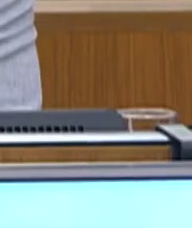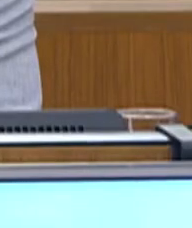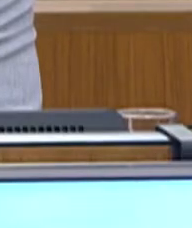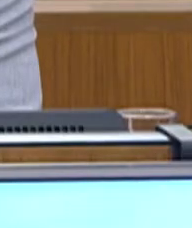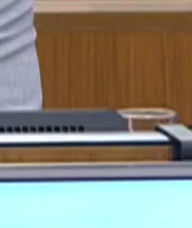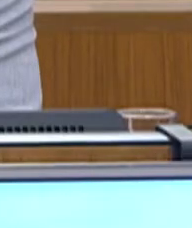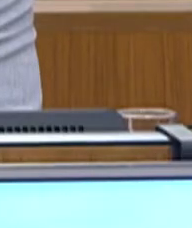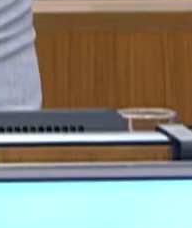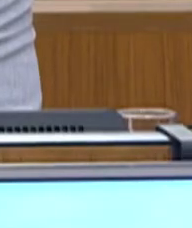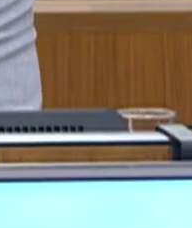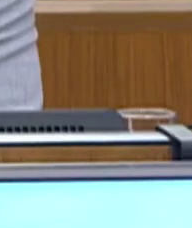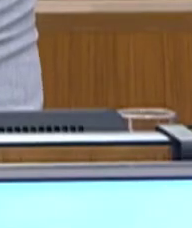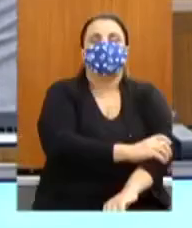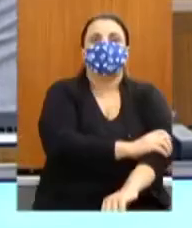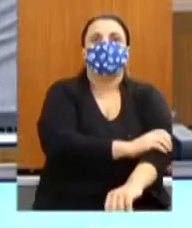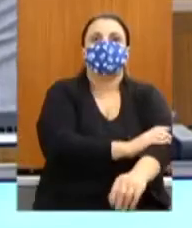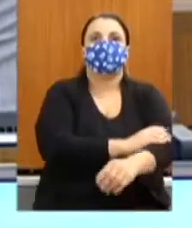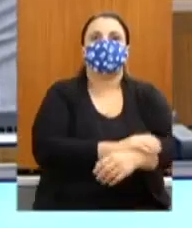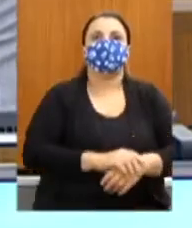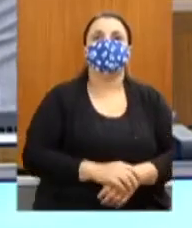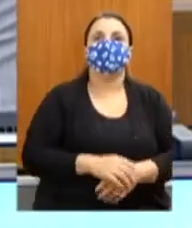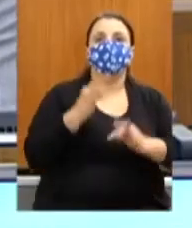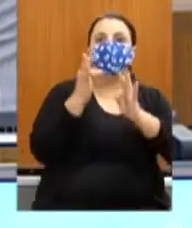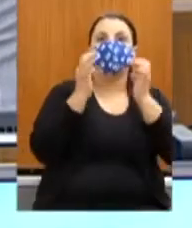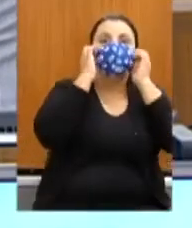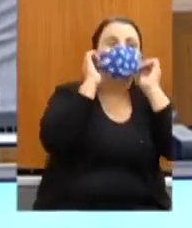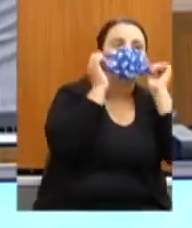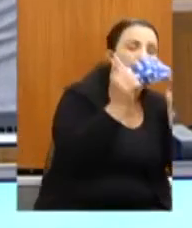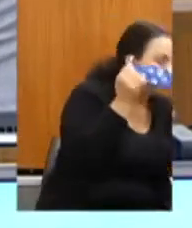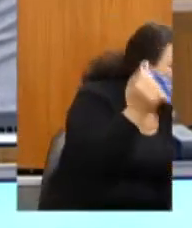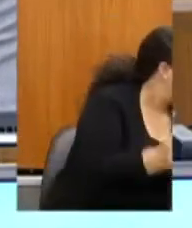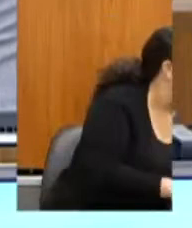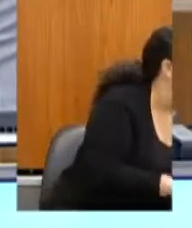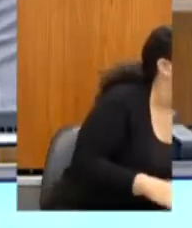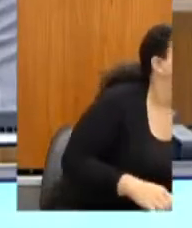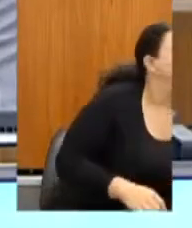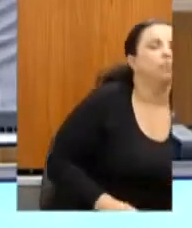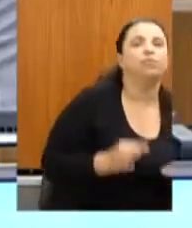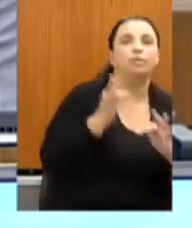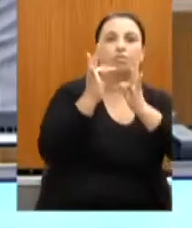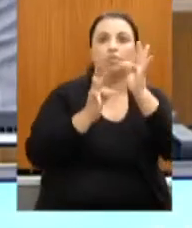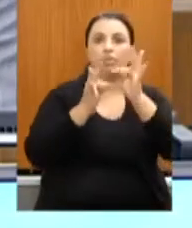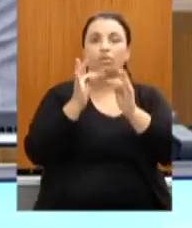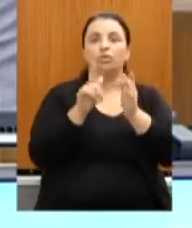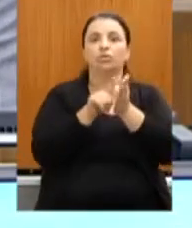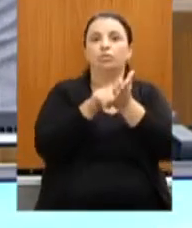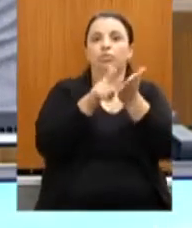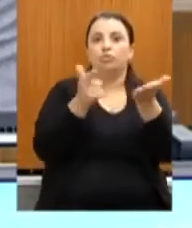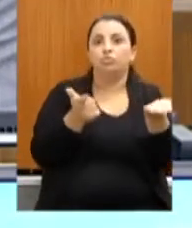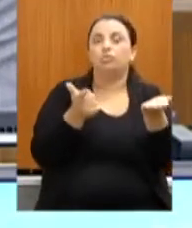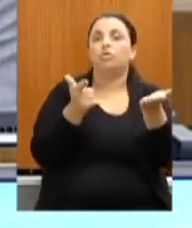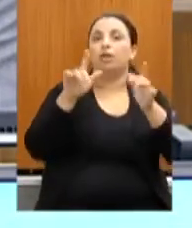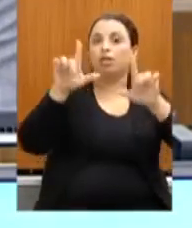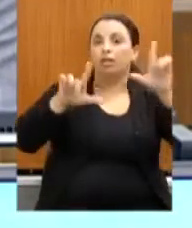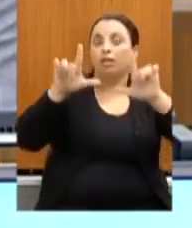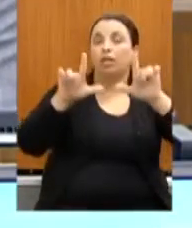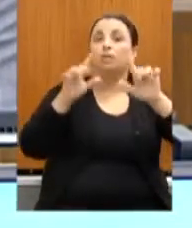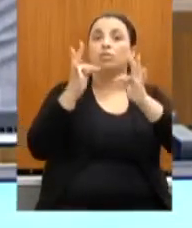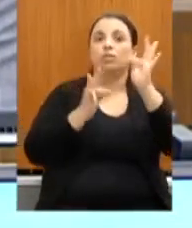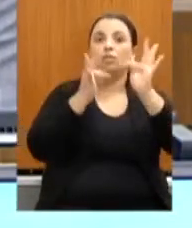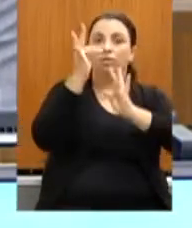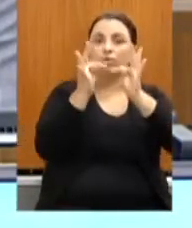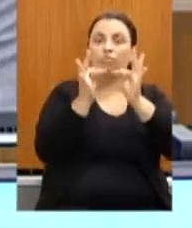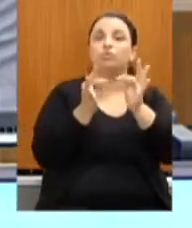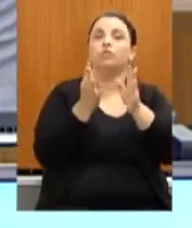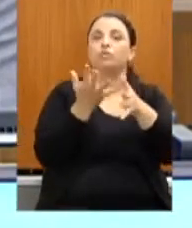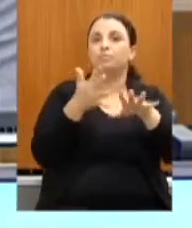Federação Profissional Cientística e Tecnológica de Jornalismo com a série de reportagens sobre tecnologia inclusiva, menção